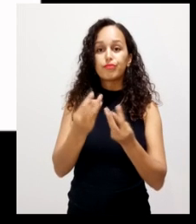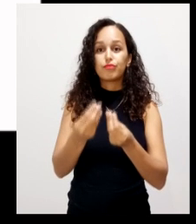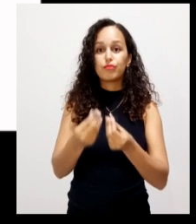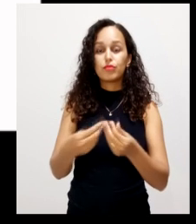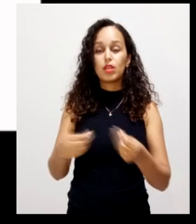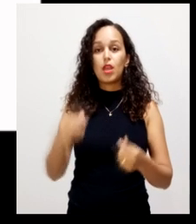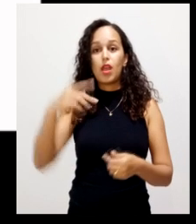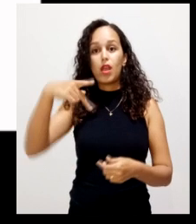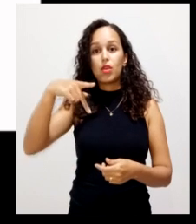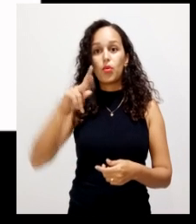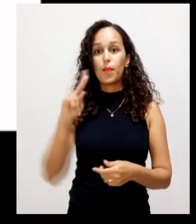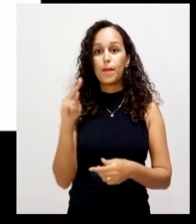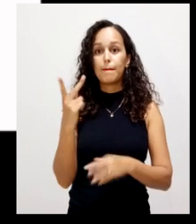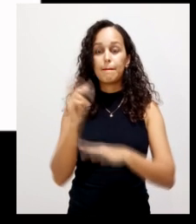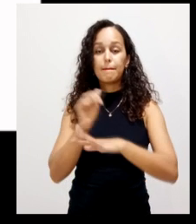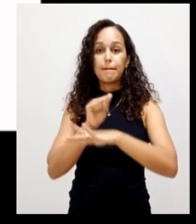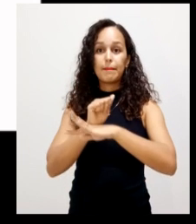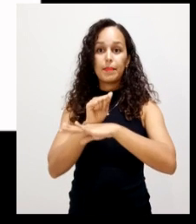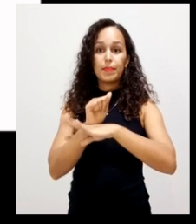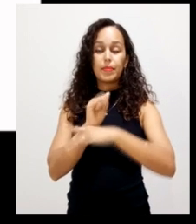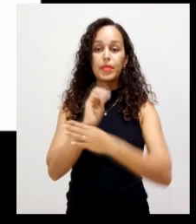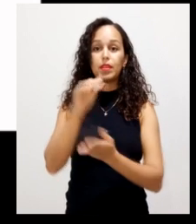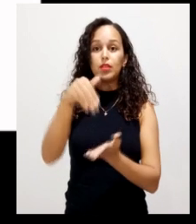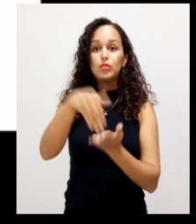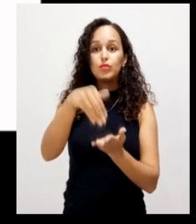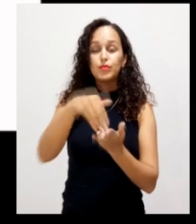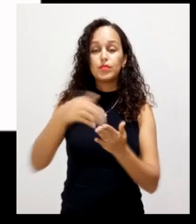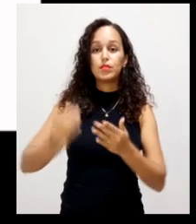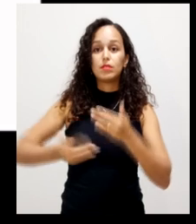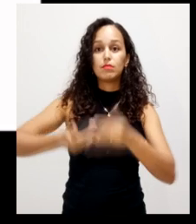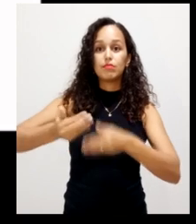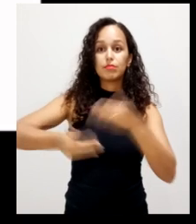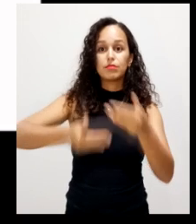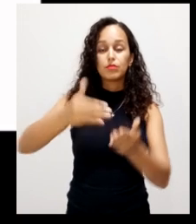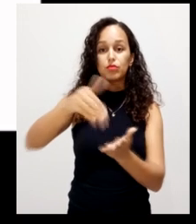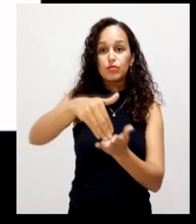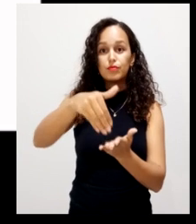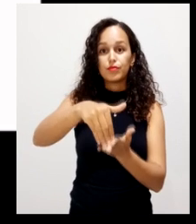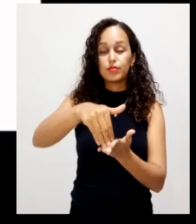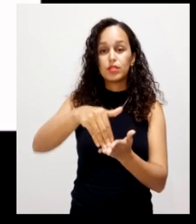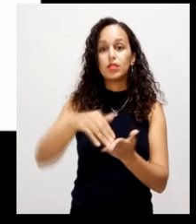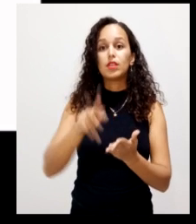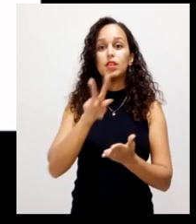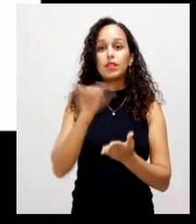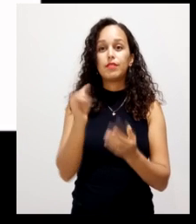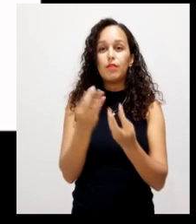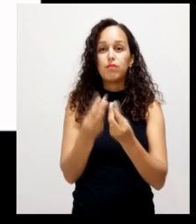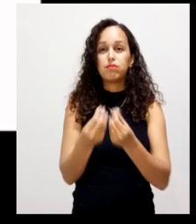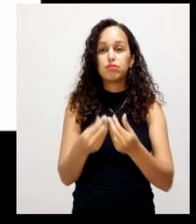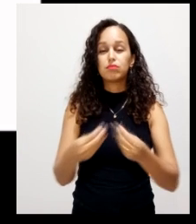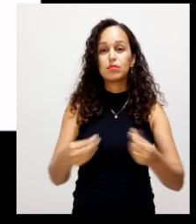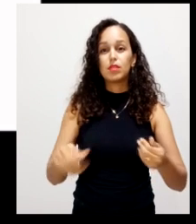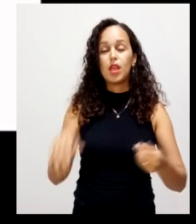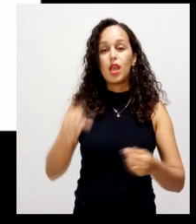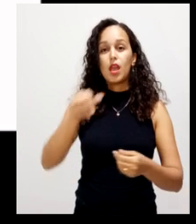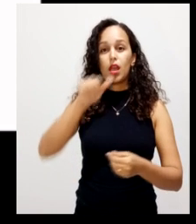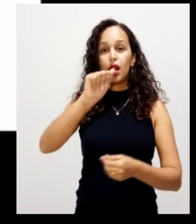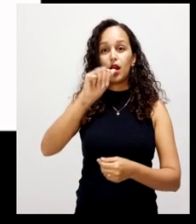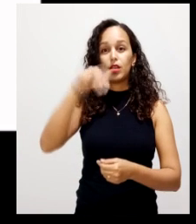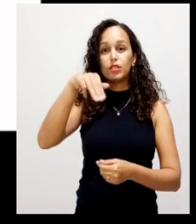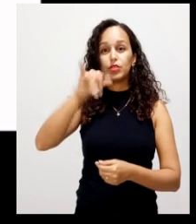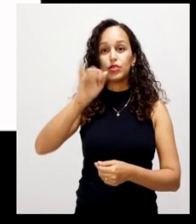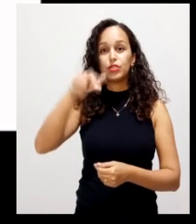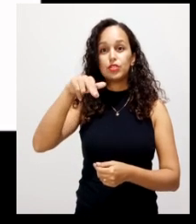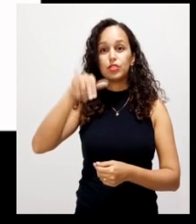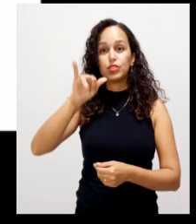e vai deixar esse pH um pouco mais ácido. No final desse processo que vai ser o decomposto alignina e